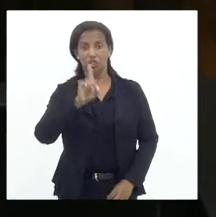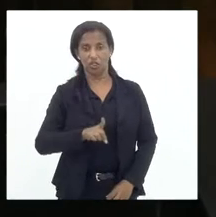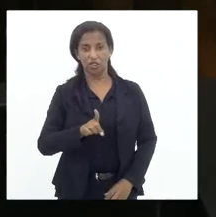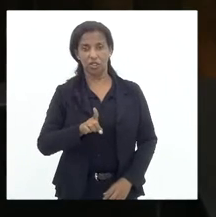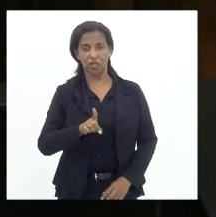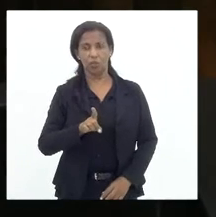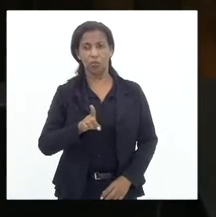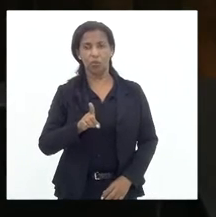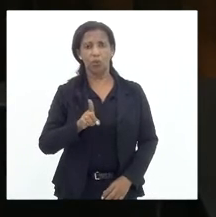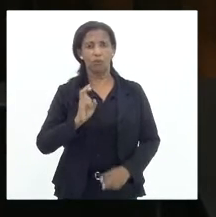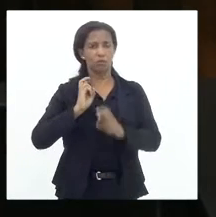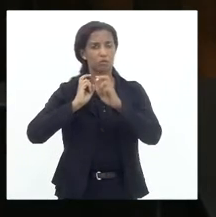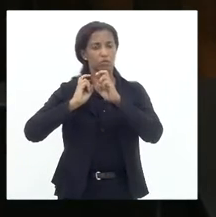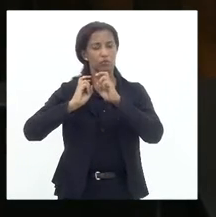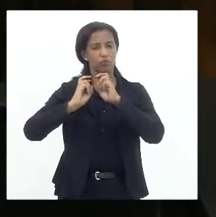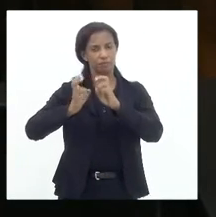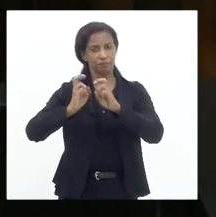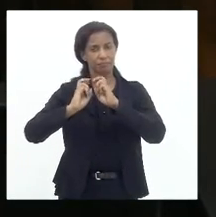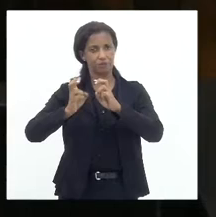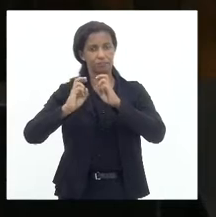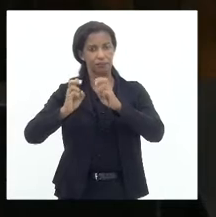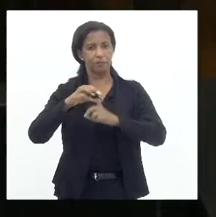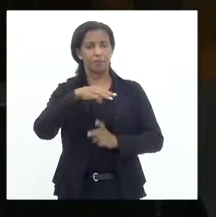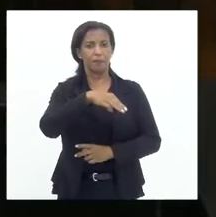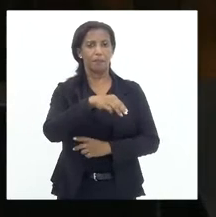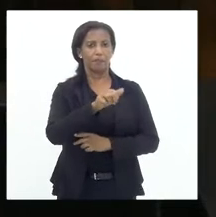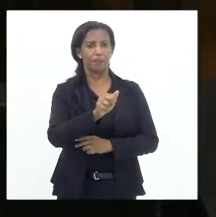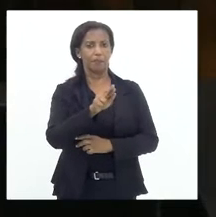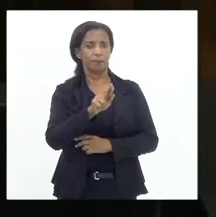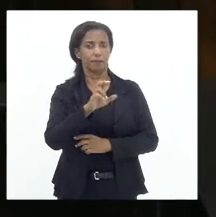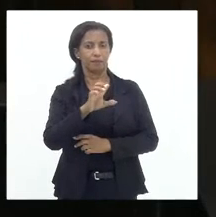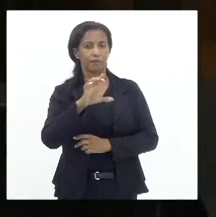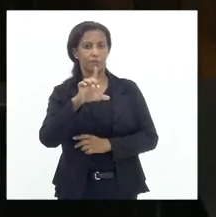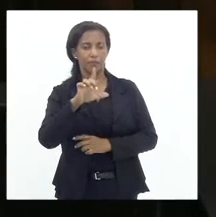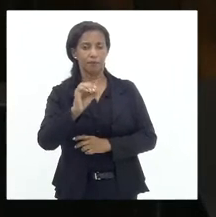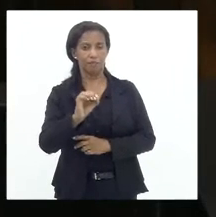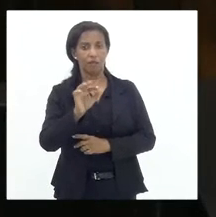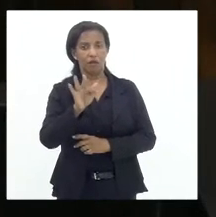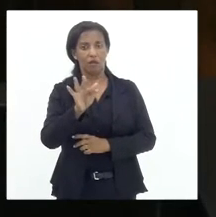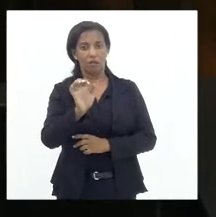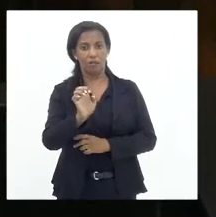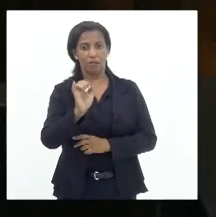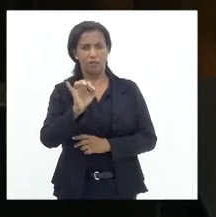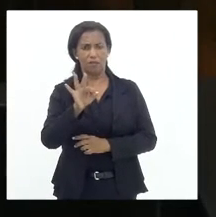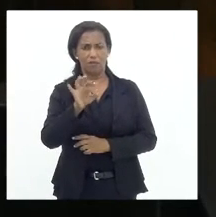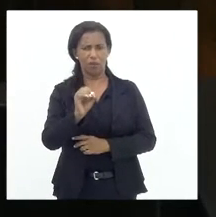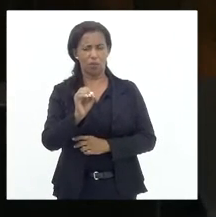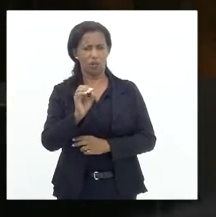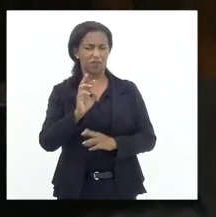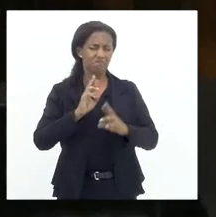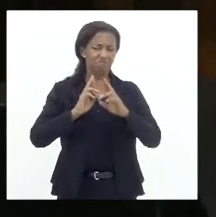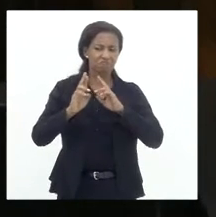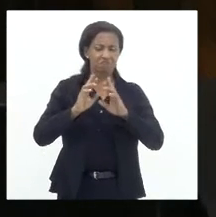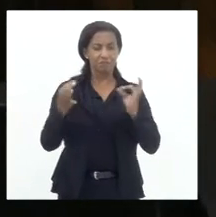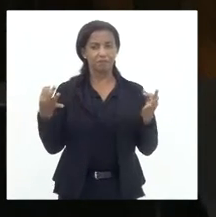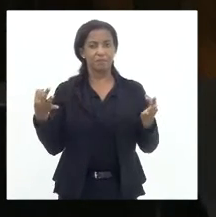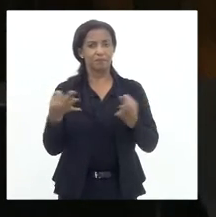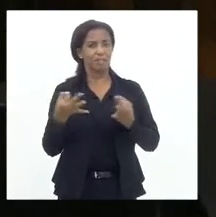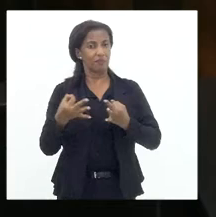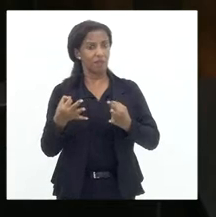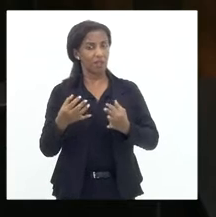operações da Supervia, Marcelo Feitosa. E só não foi uma entrevista excelente, porque